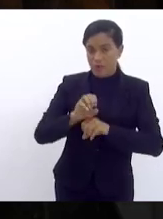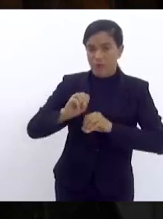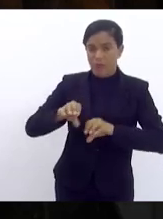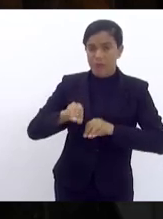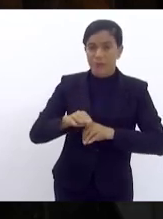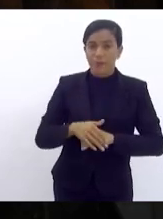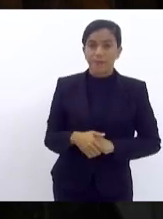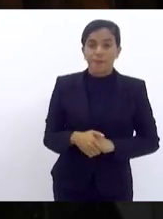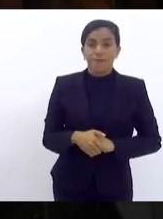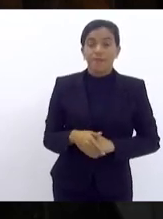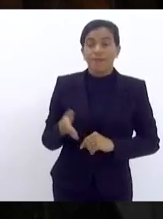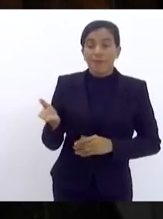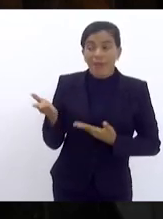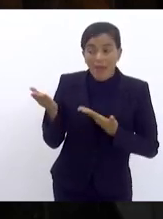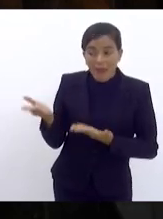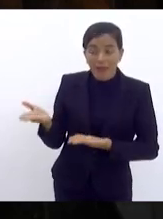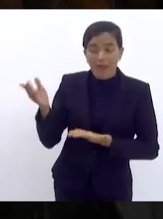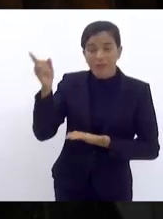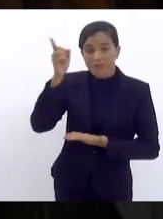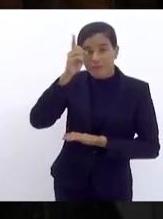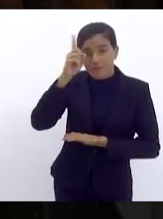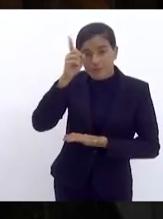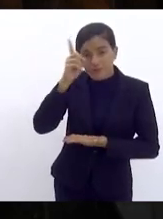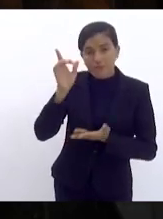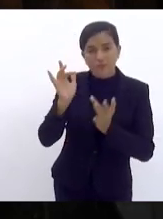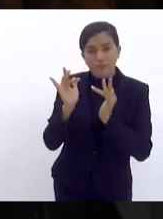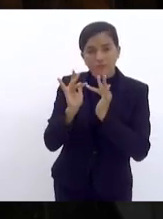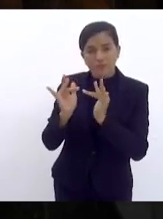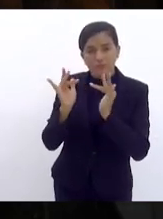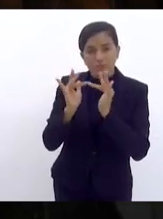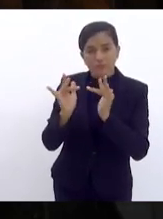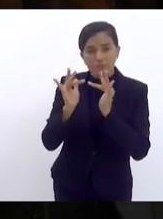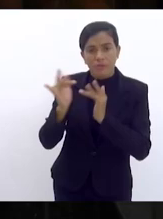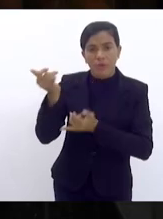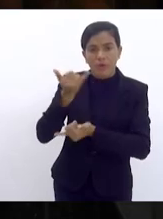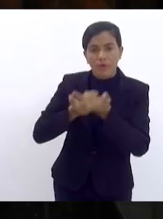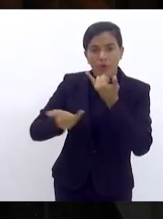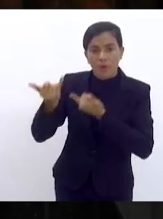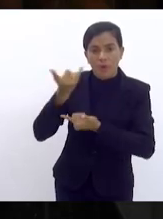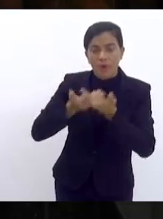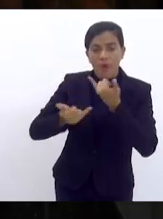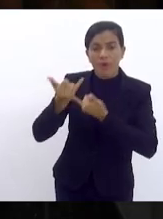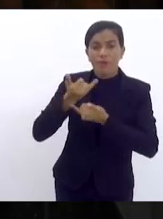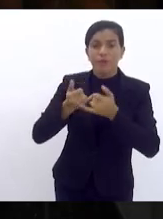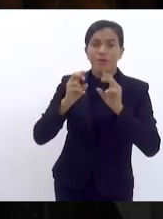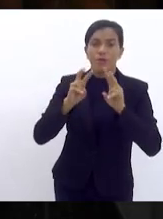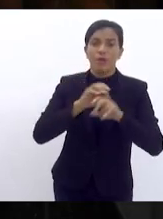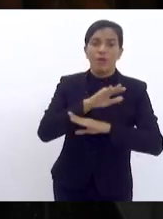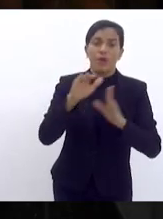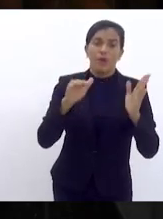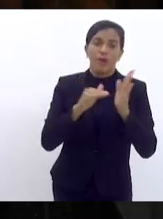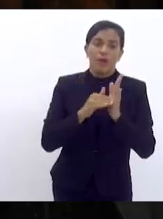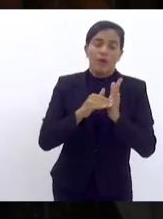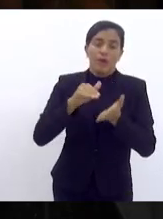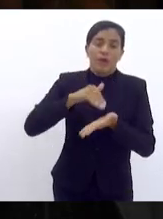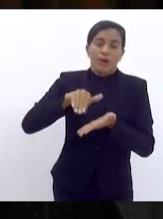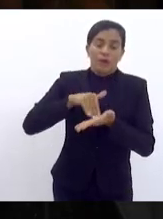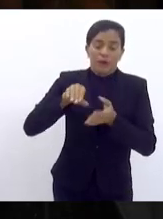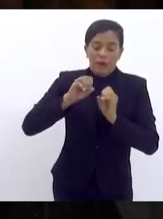vem diariamente mantendo o nosso mandato informado de todas as ações da Seduc.